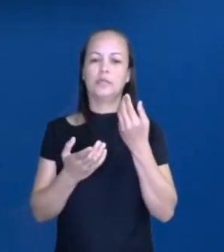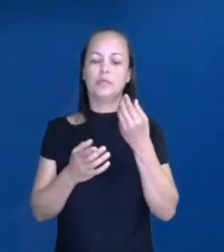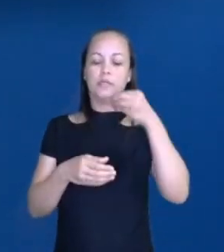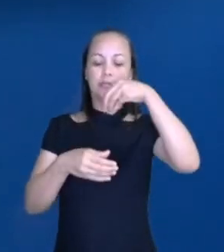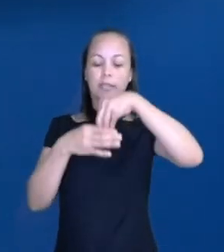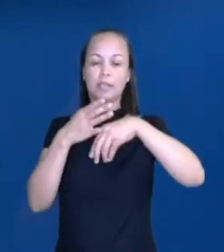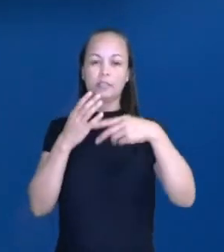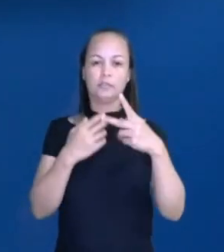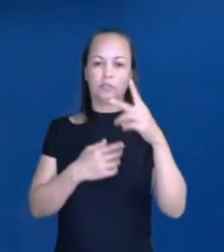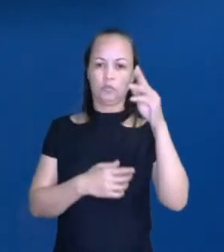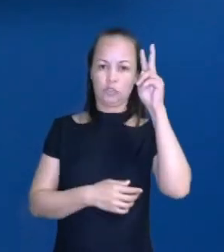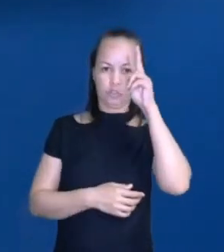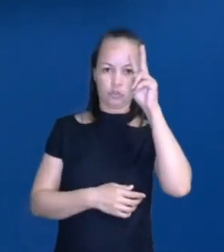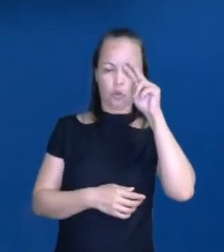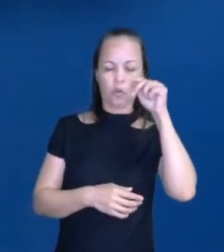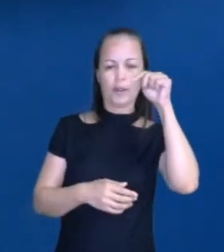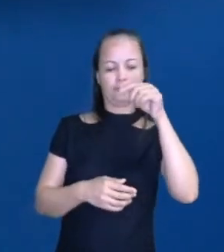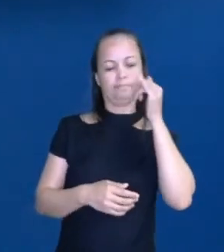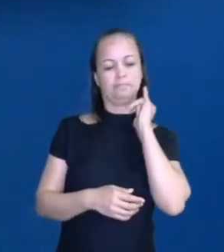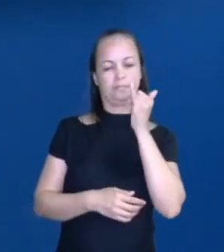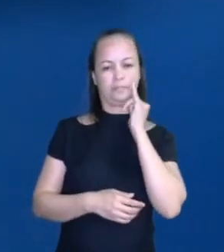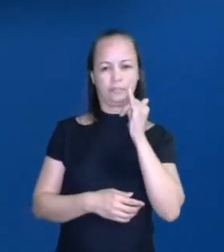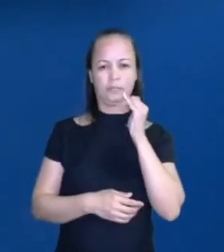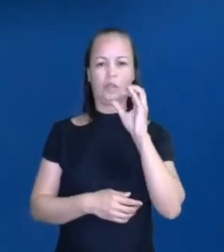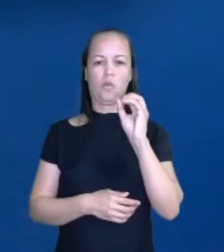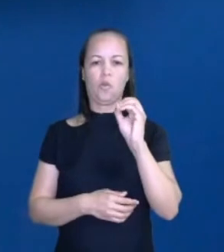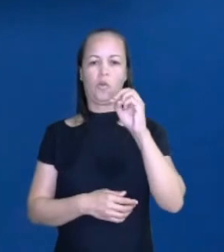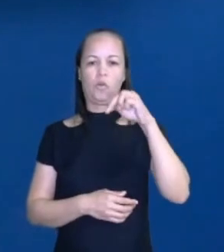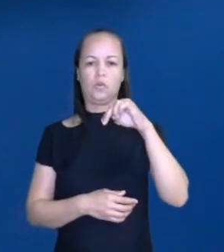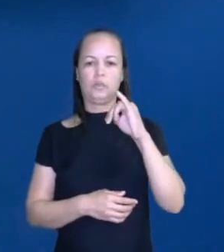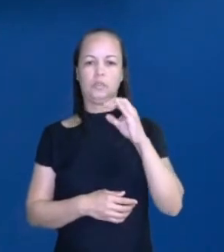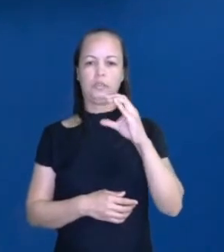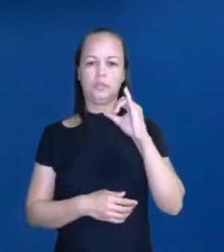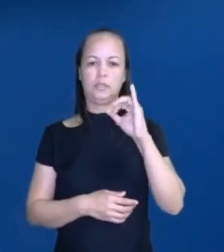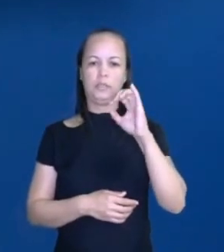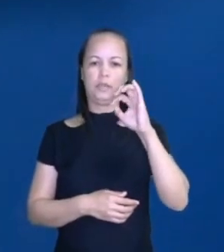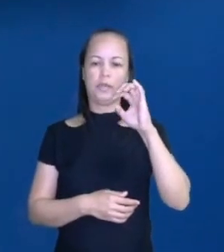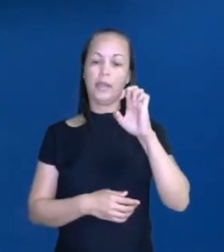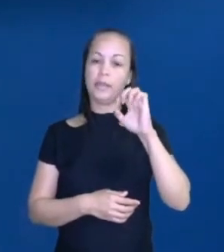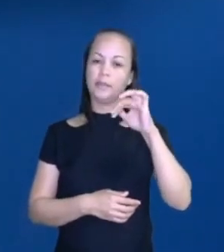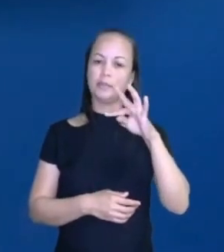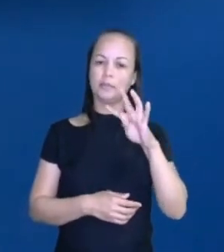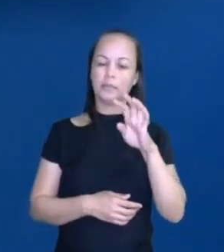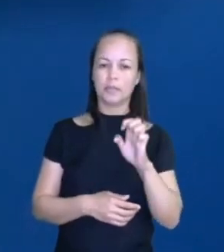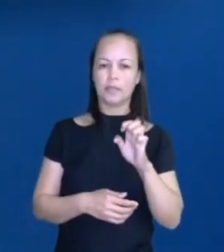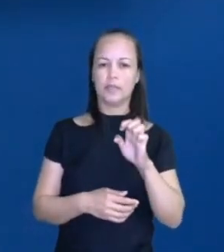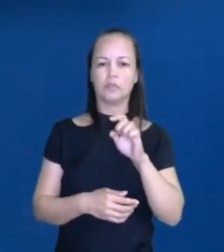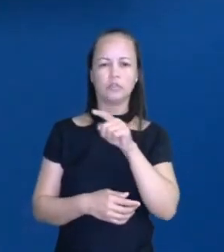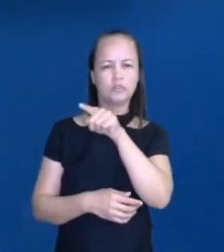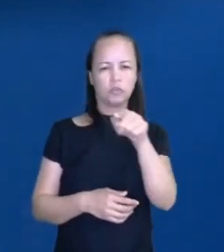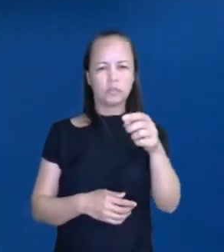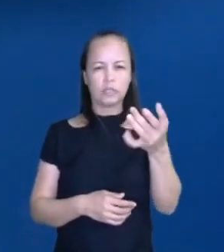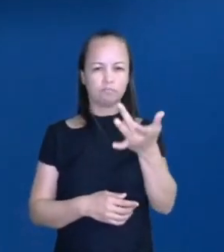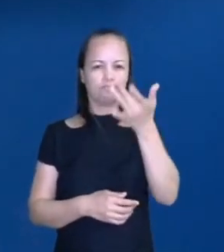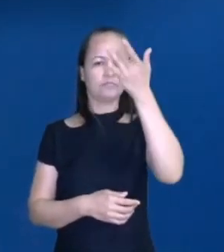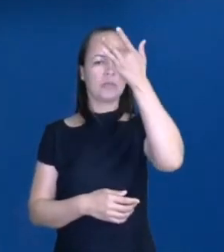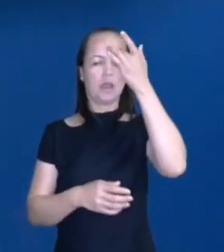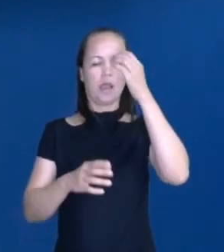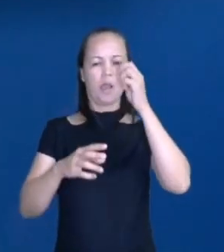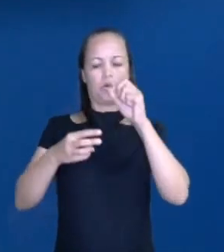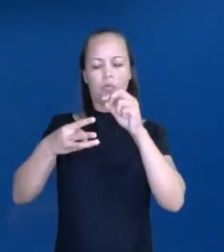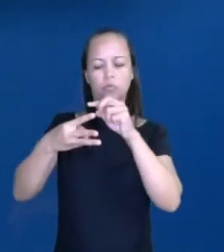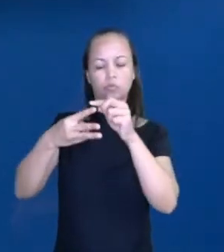onisciente. Então, você memorizou os dois tipos de narradores anteriormente, o narrador